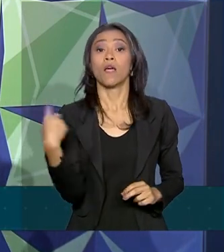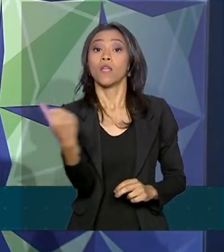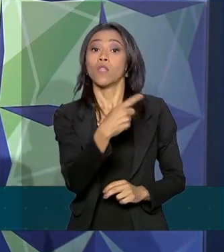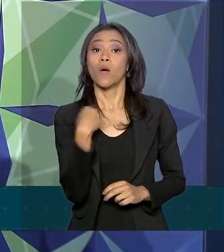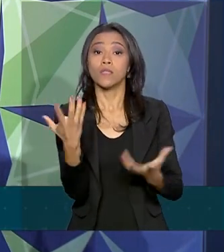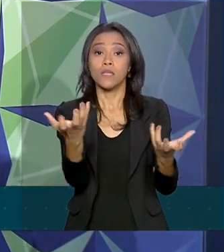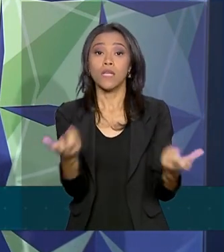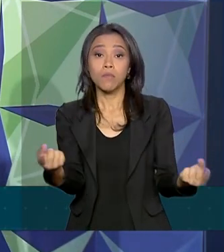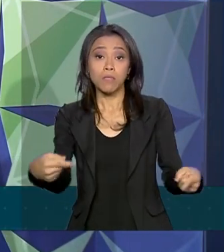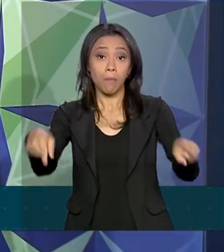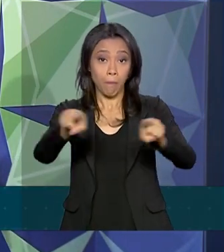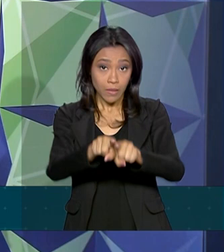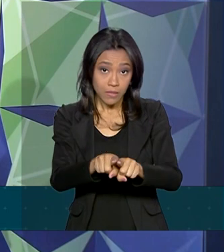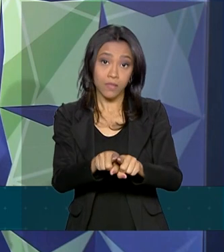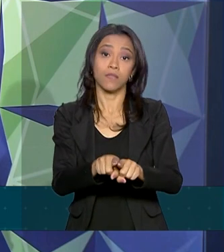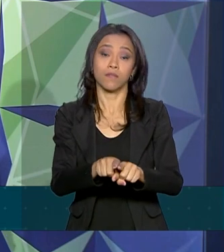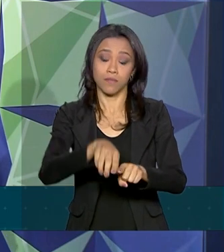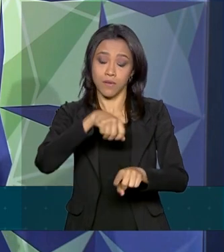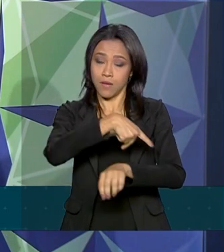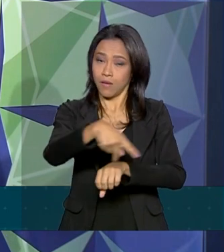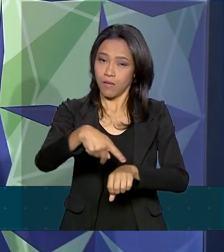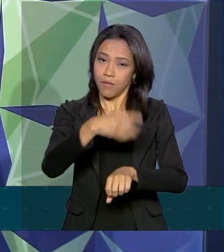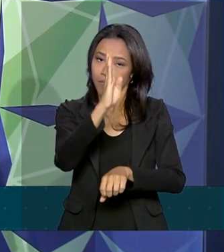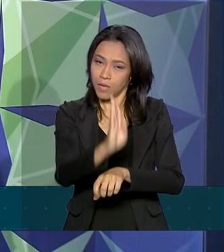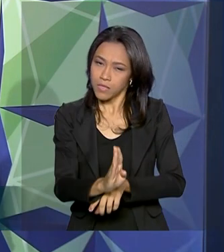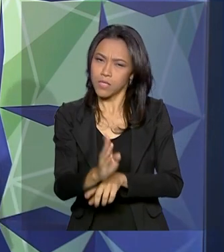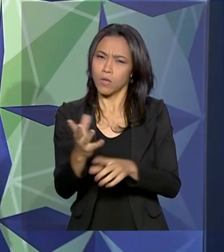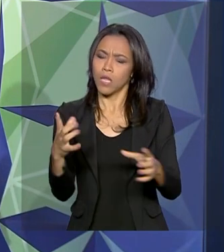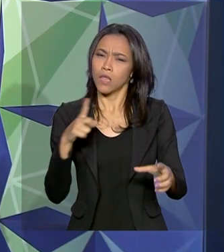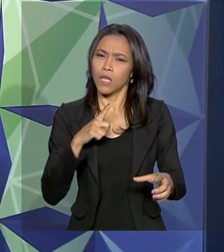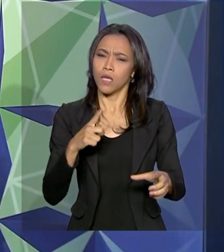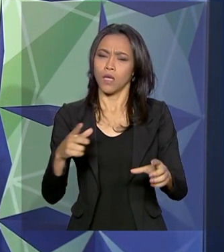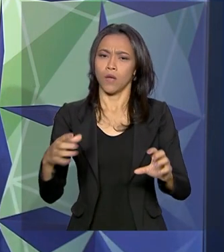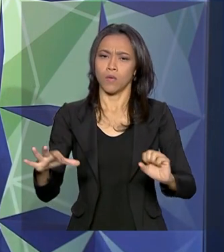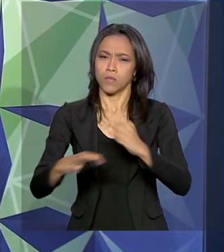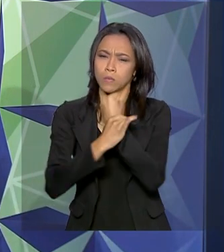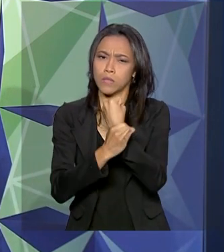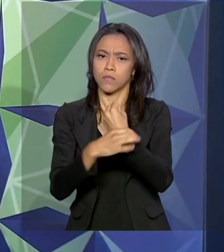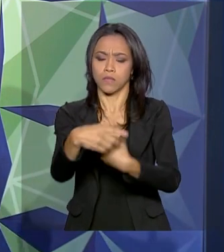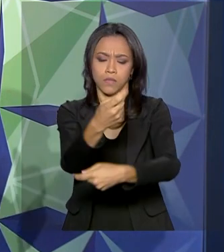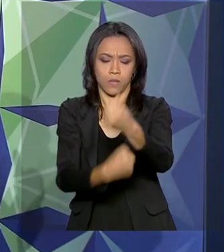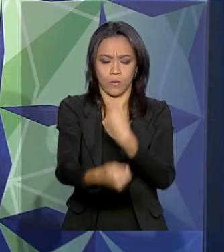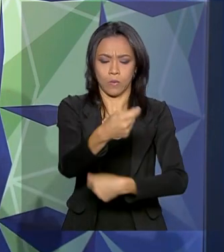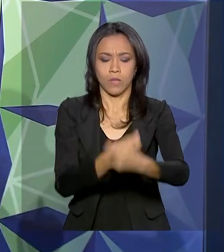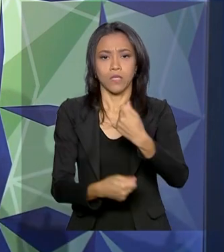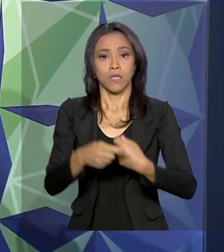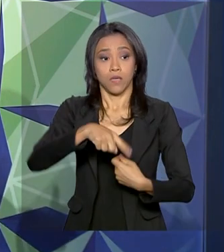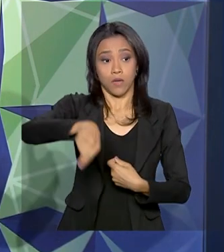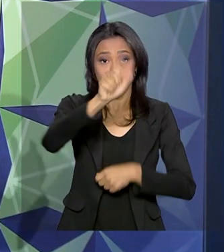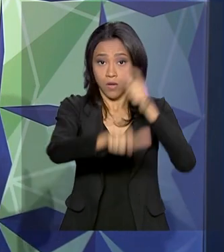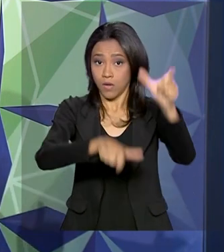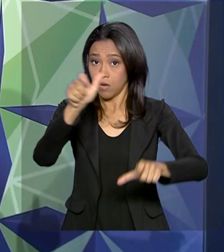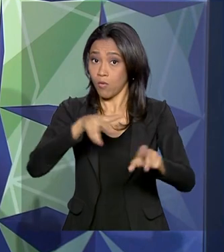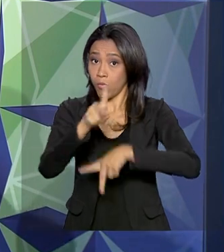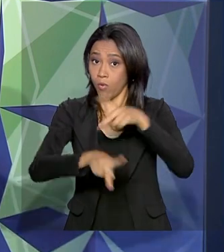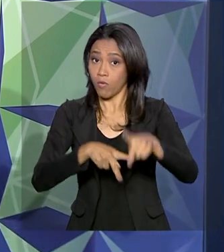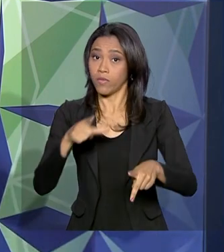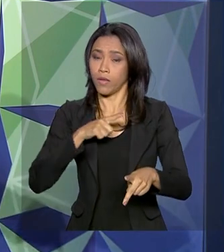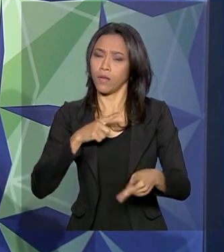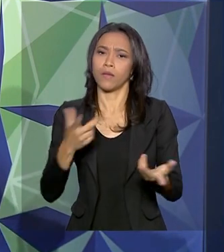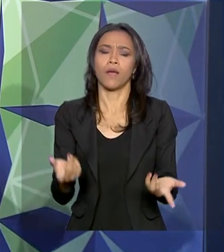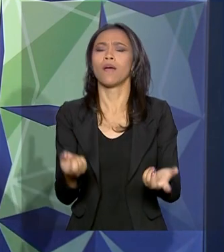para, em parceria com o Brasil, construir uma economia sólida, onde os brasileiros tenham emprego, dignidade,